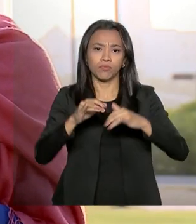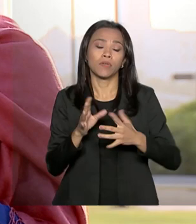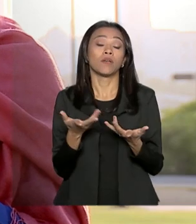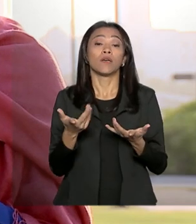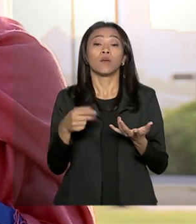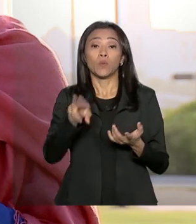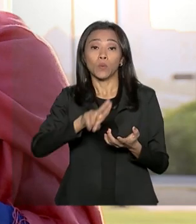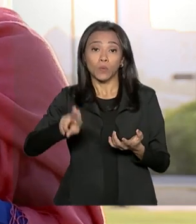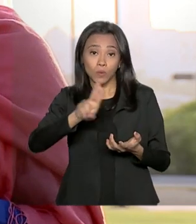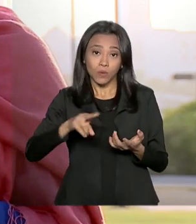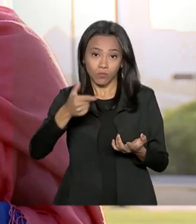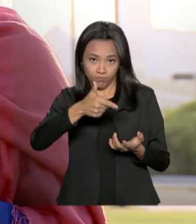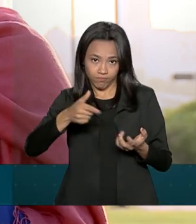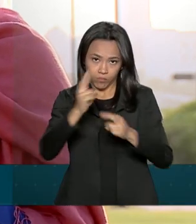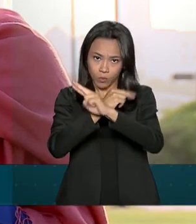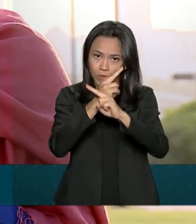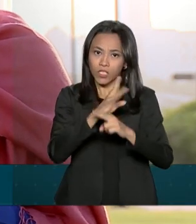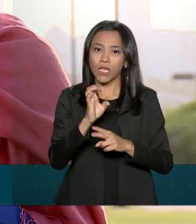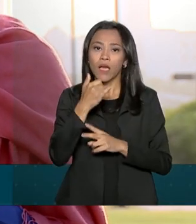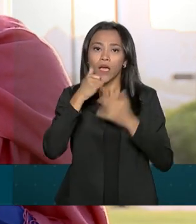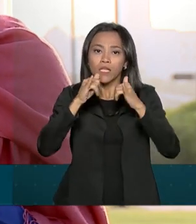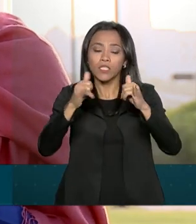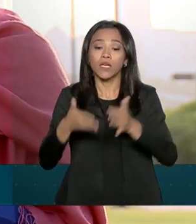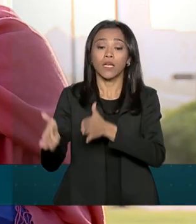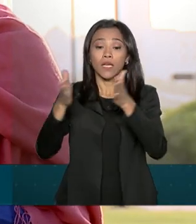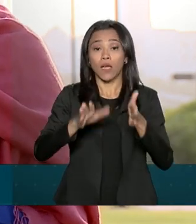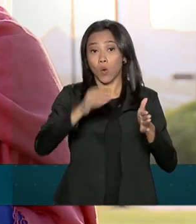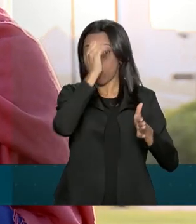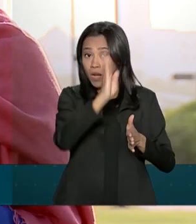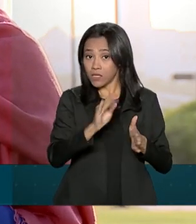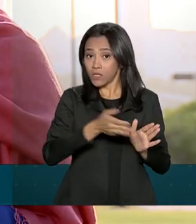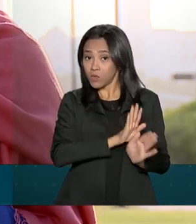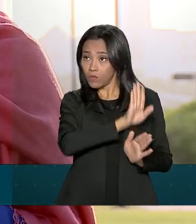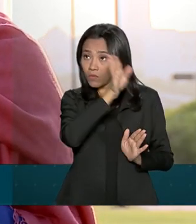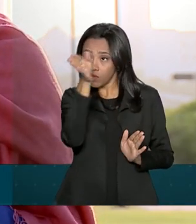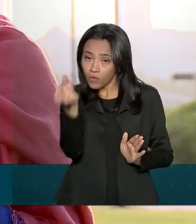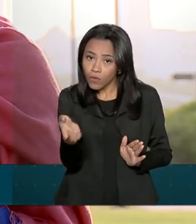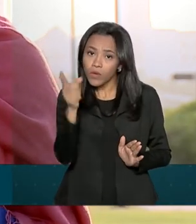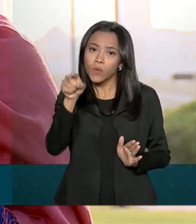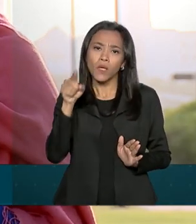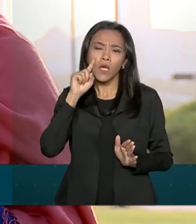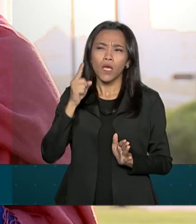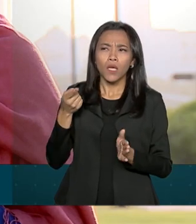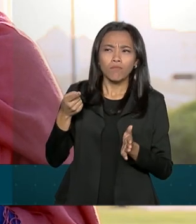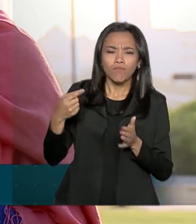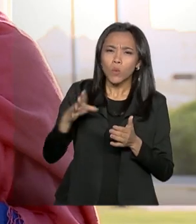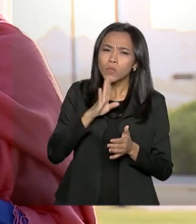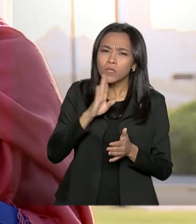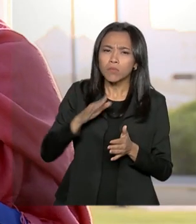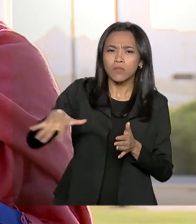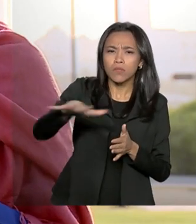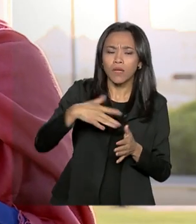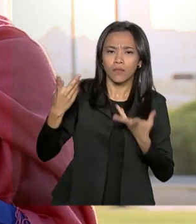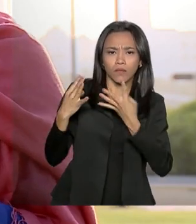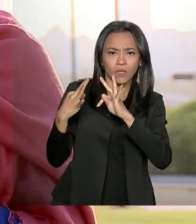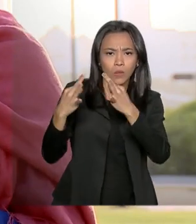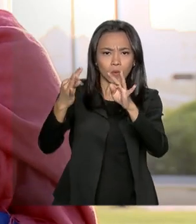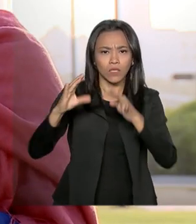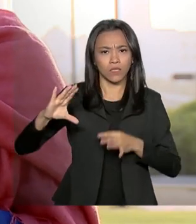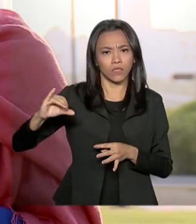oficial da delegação brasileira aos Emirados Árabes busca a aproximação nas áreas de ciência, tecnologia,